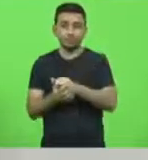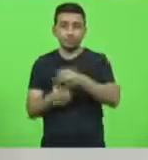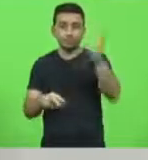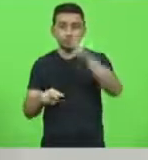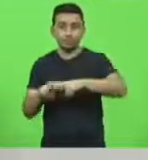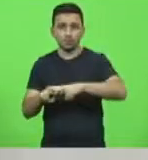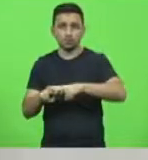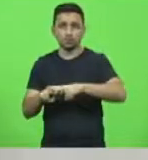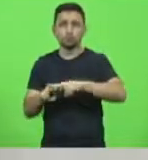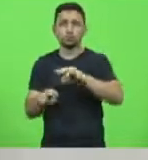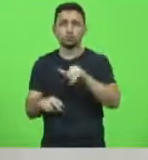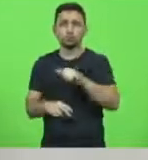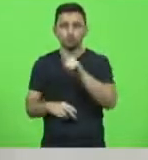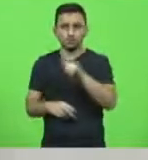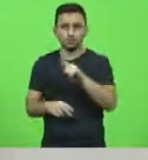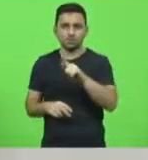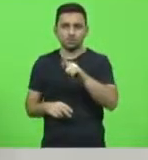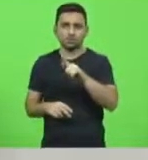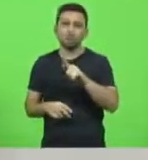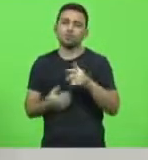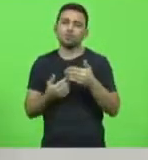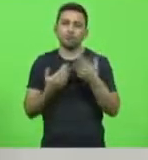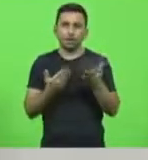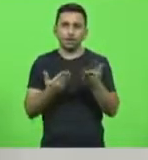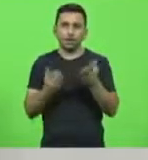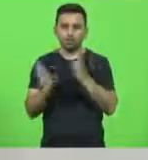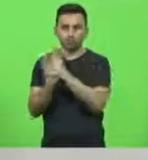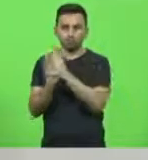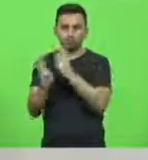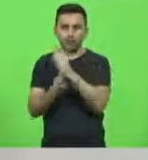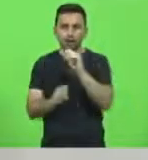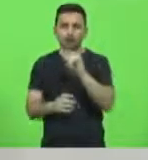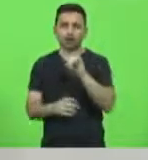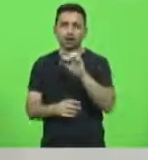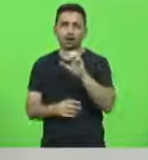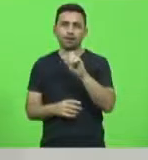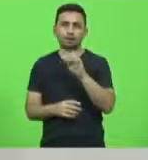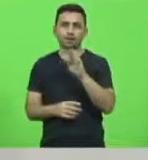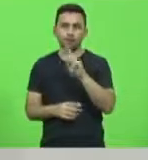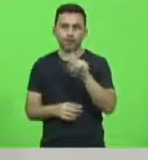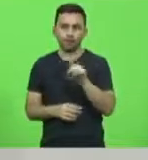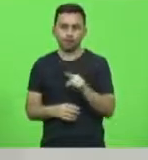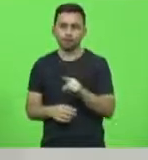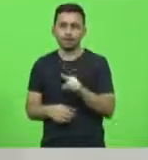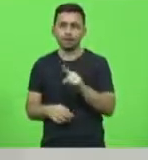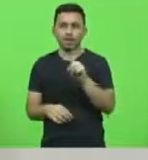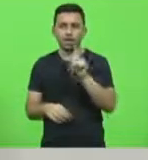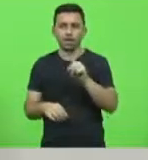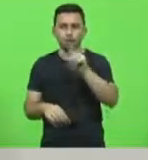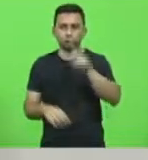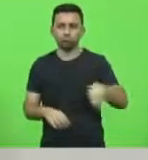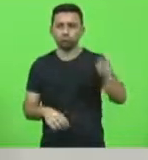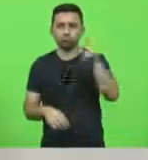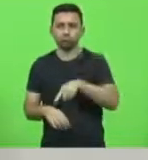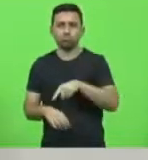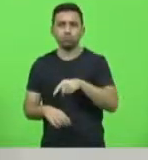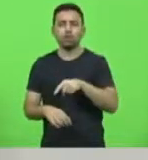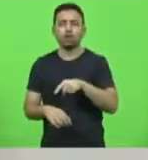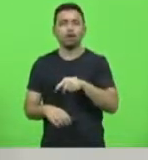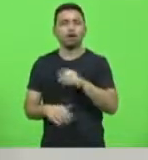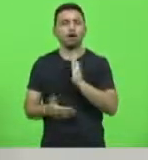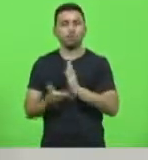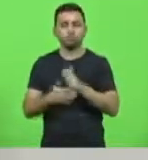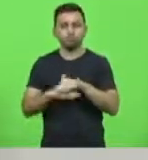parlamentar no âmbito da decisão da Operação Alcatraz estaria automaticamente assustada. Mais um equívoco,